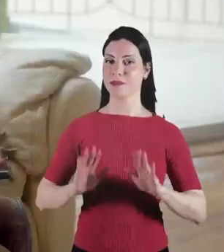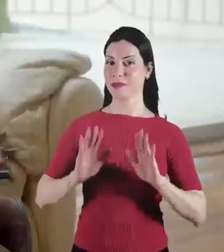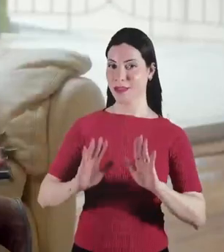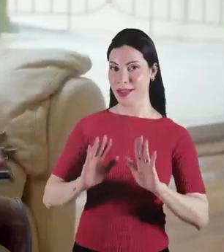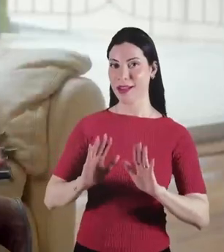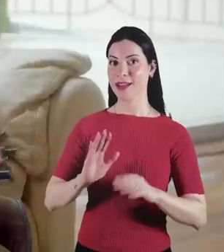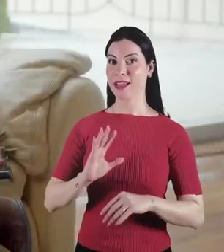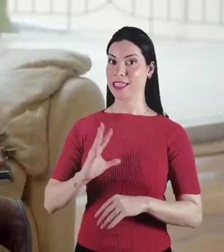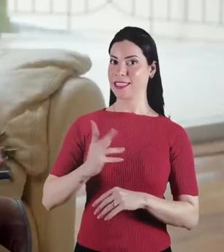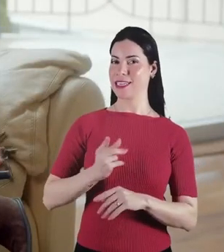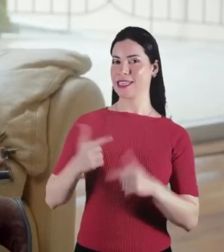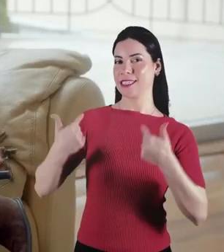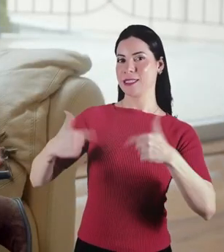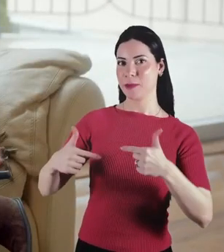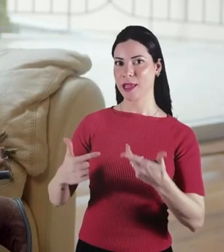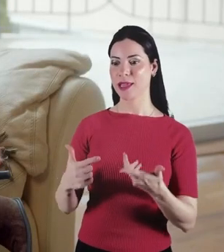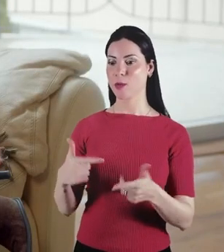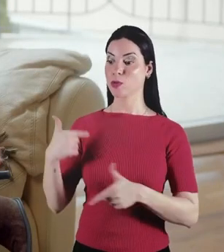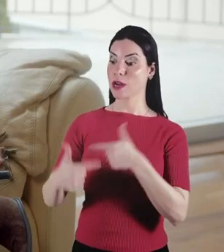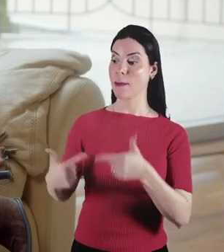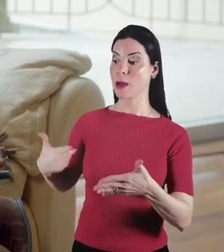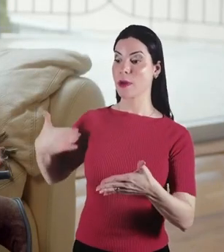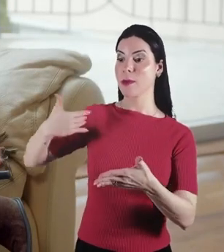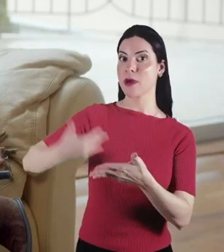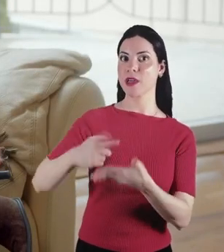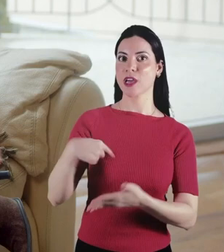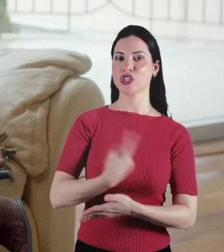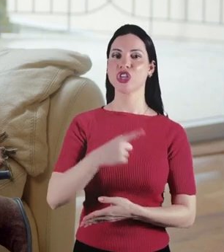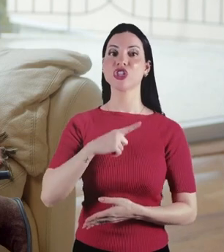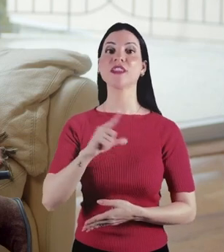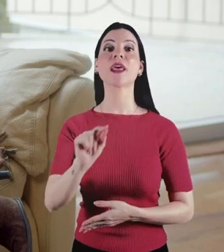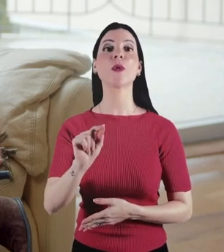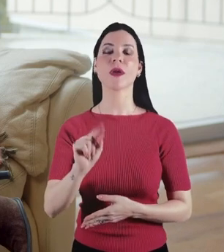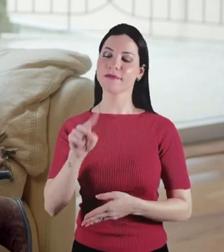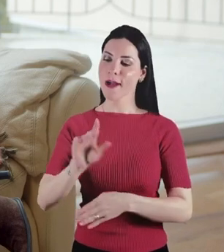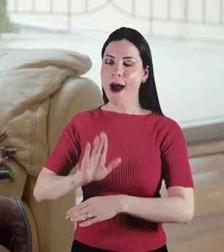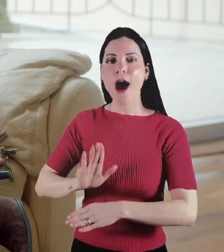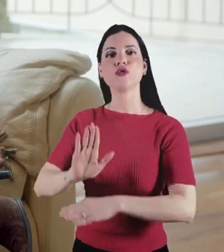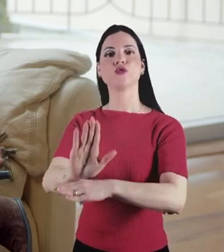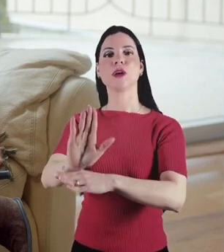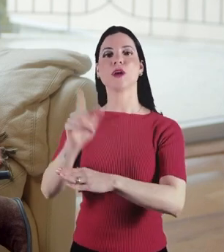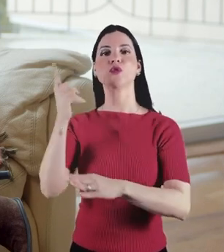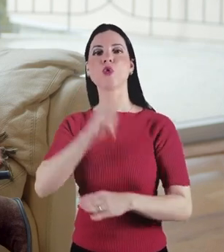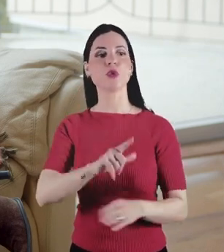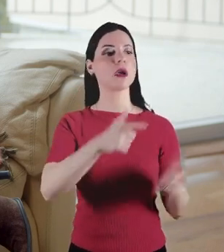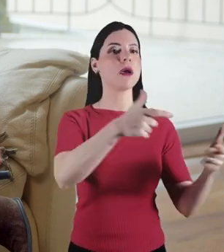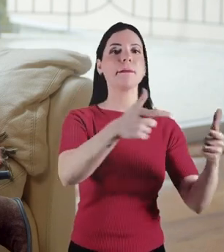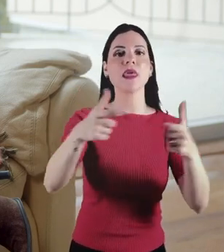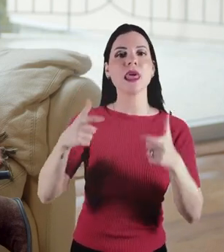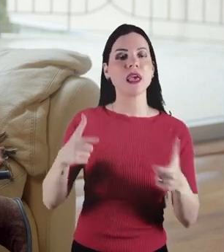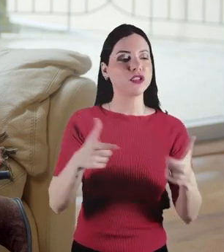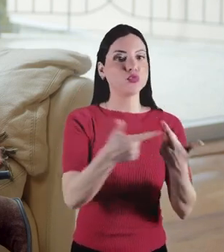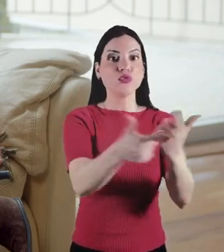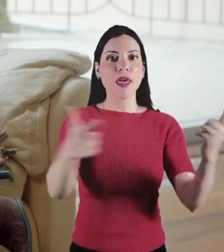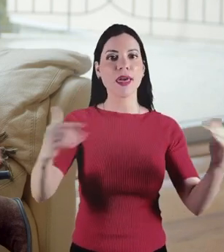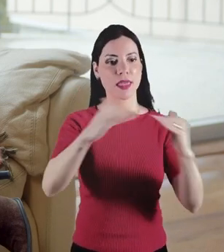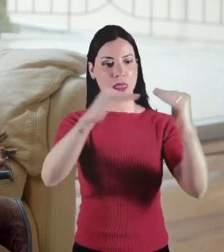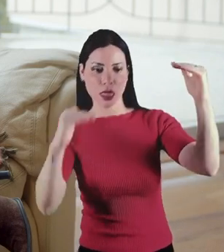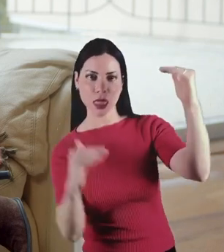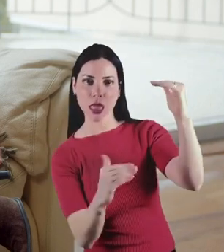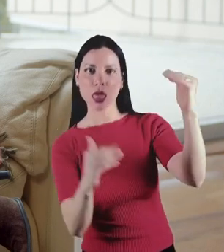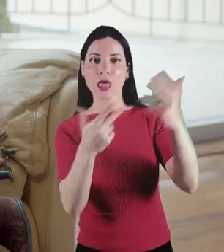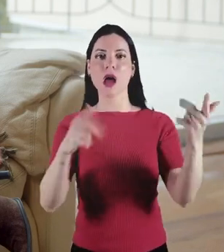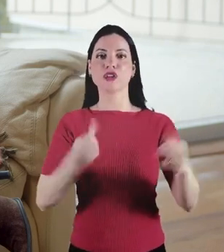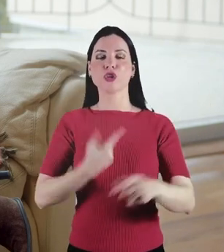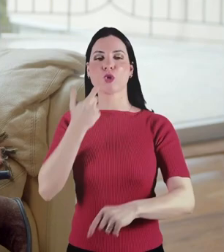A importância, para mim, da transemprego, do trabalho que a gente faz, é justamente servir de porta, de ponte aí nesses abismos que existem,